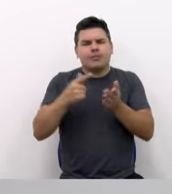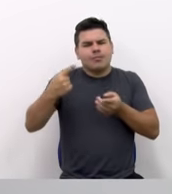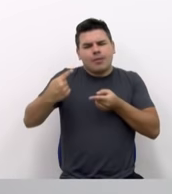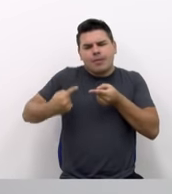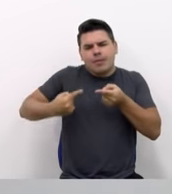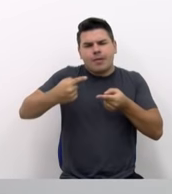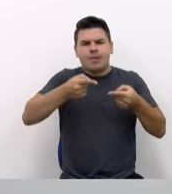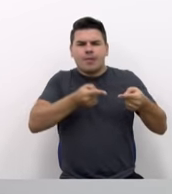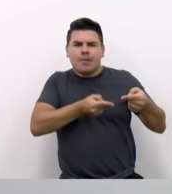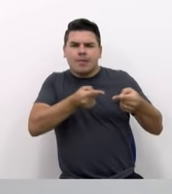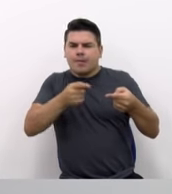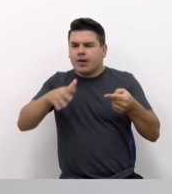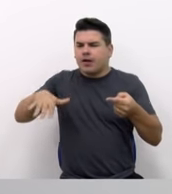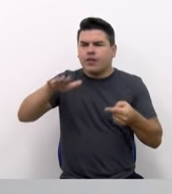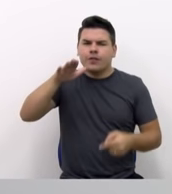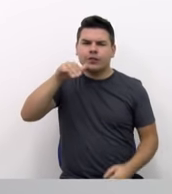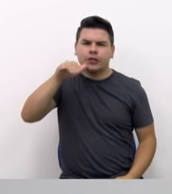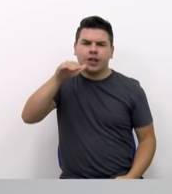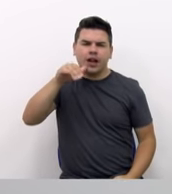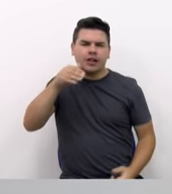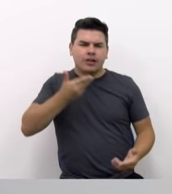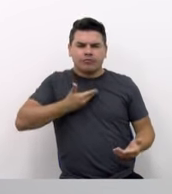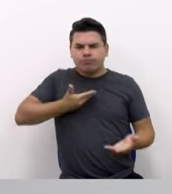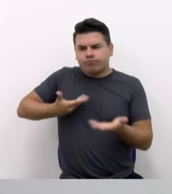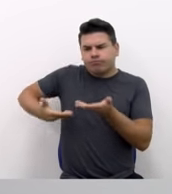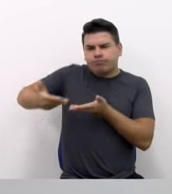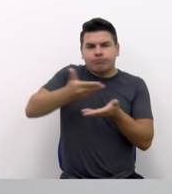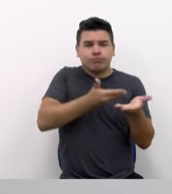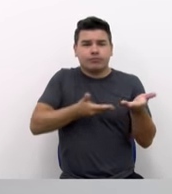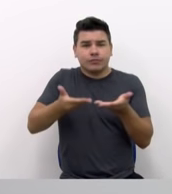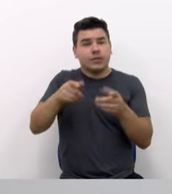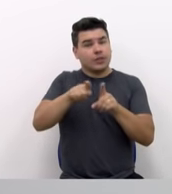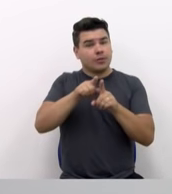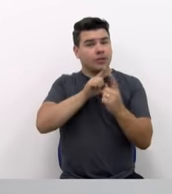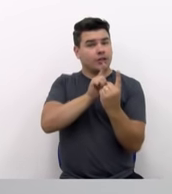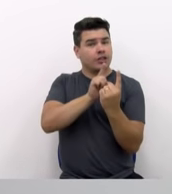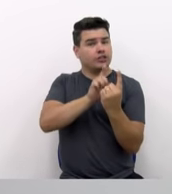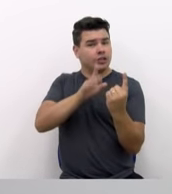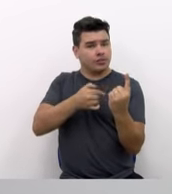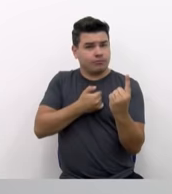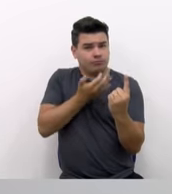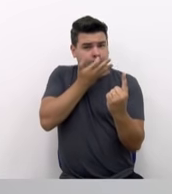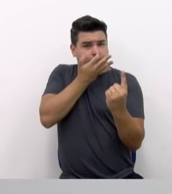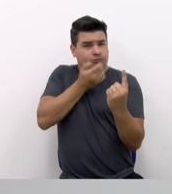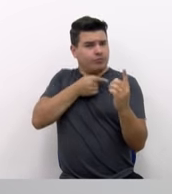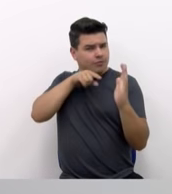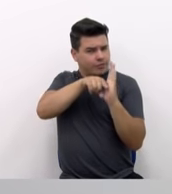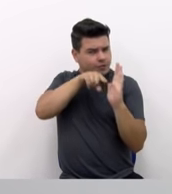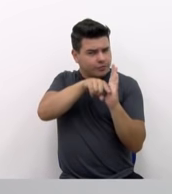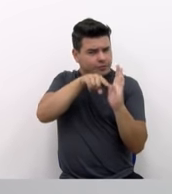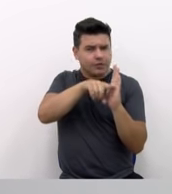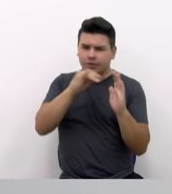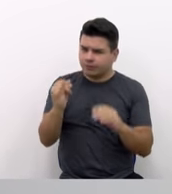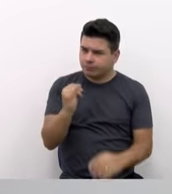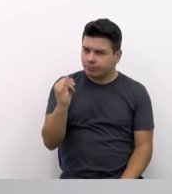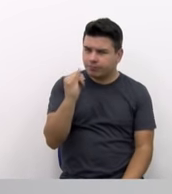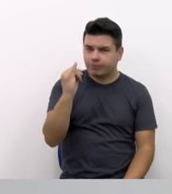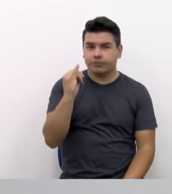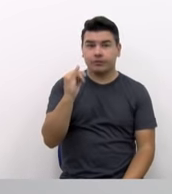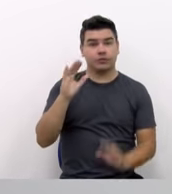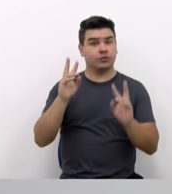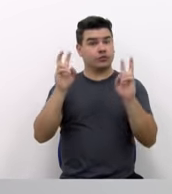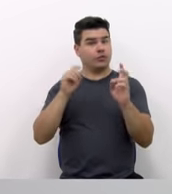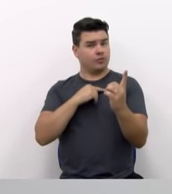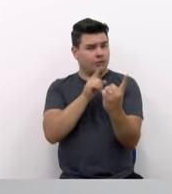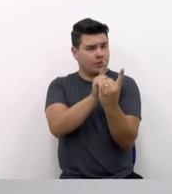com seus colaboradores, seus funcionários e até com alguns clientes mais próximos. Isso é muito importante. E por falar em clientes,